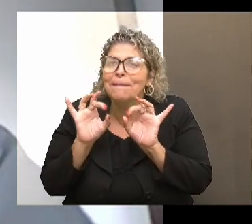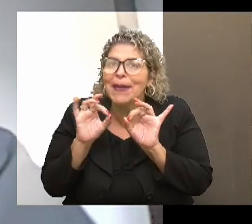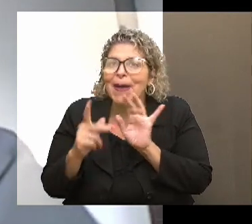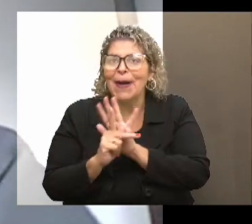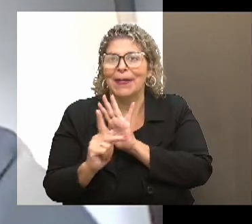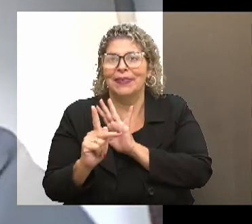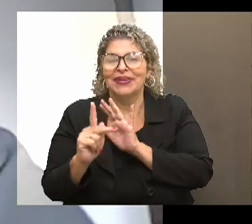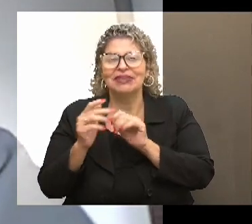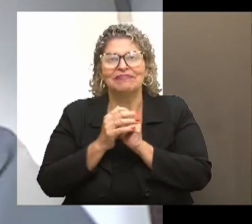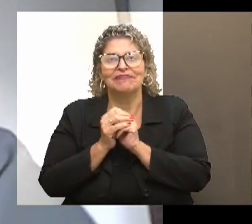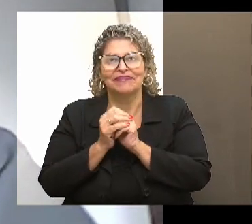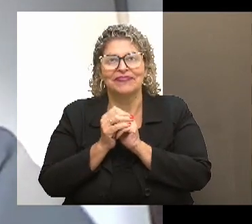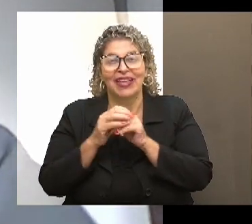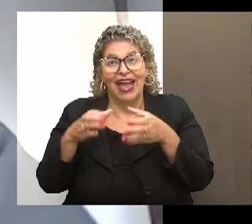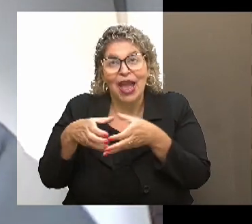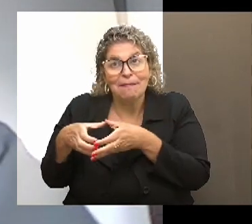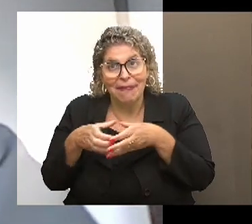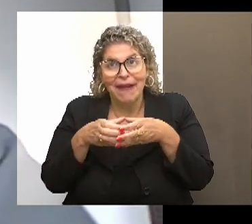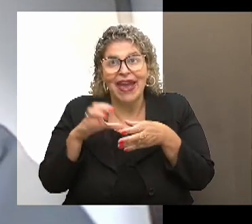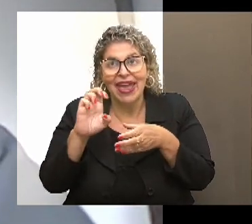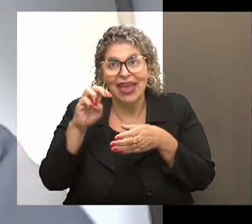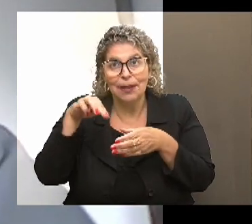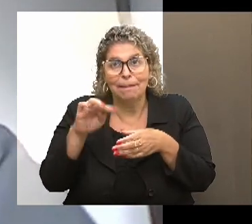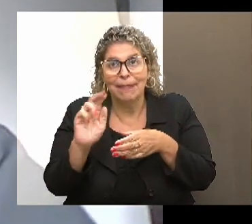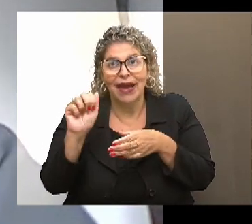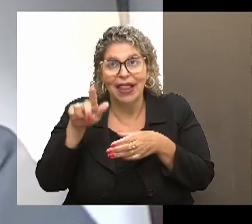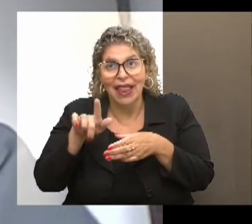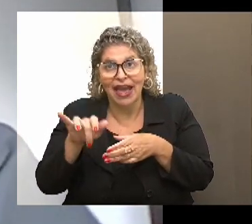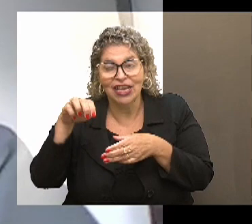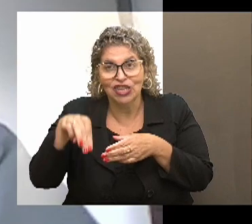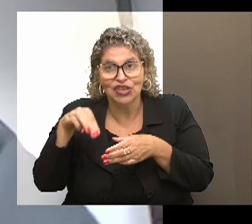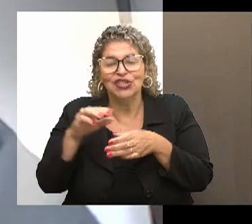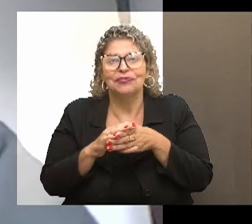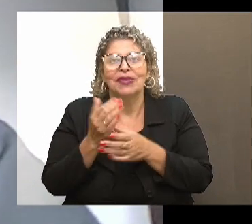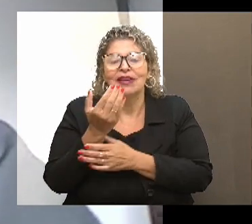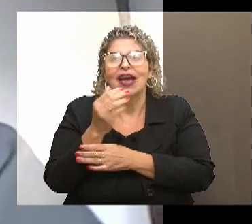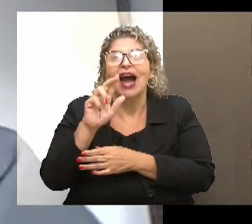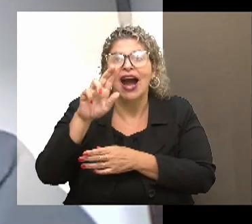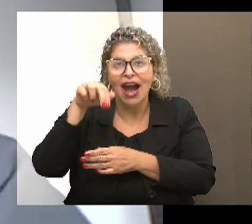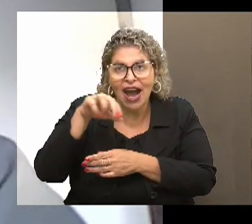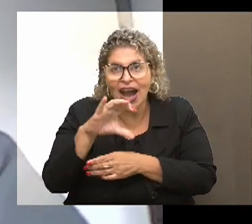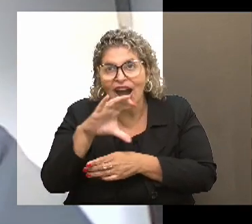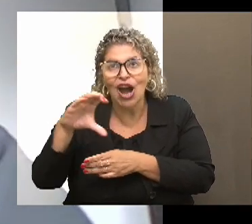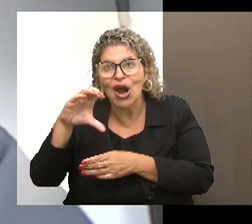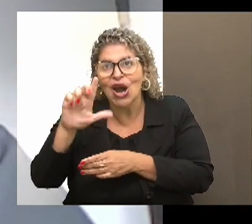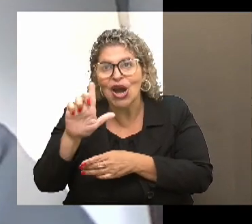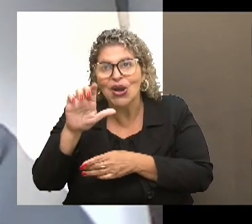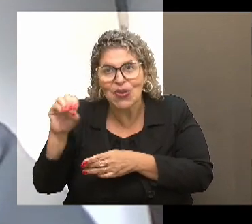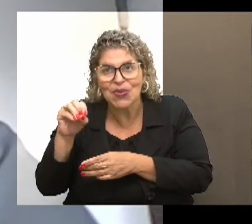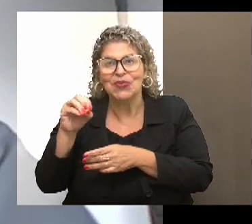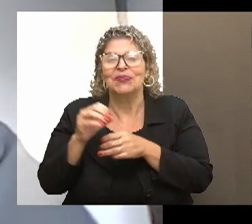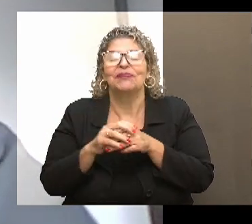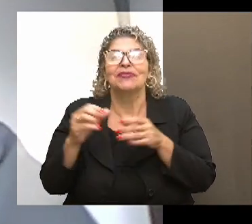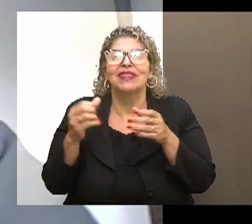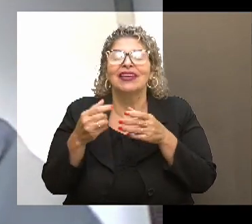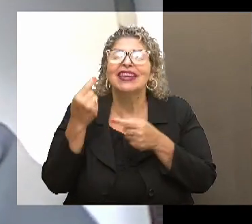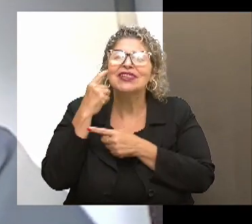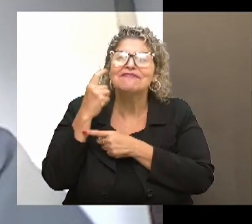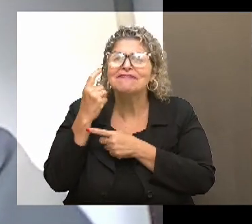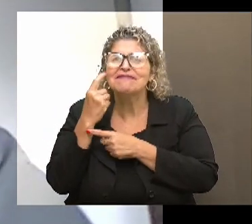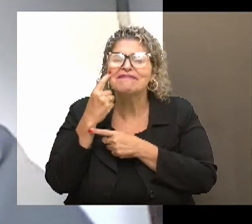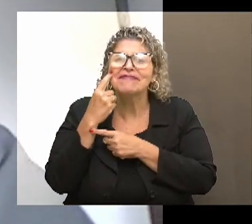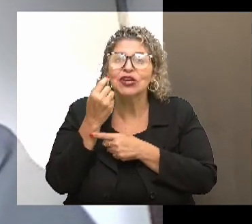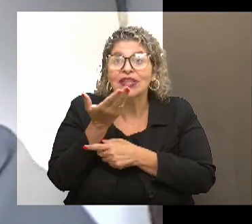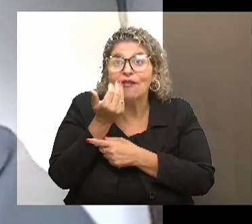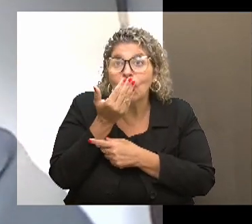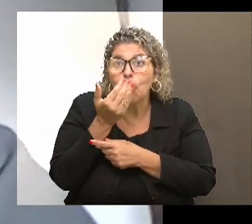Apesar de ser auto-explicativo Rango, a embalagem é a que, na nossa, aqui no Sul, chamamos Rango a comida, em embalagem é local que a gente serve ela. E eu estava consumindo